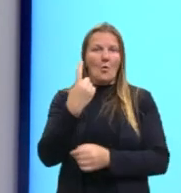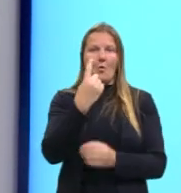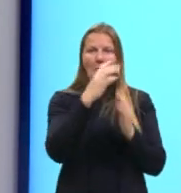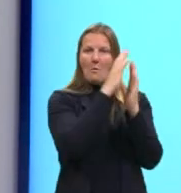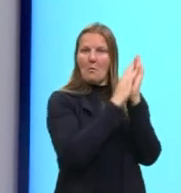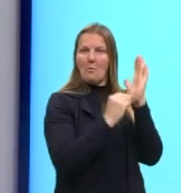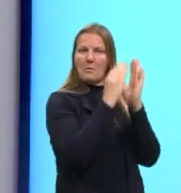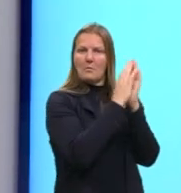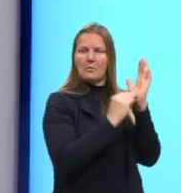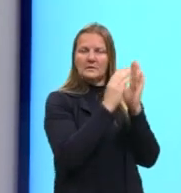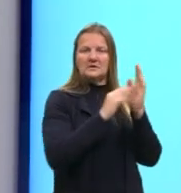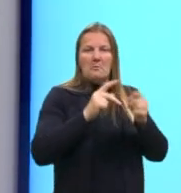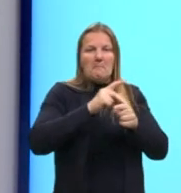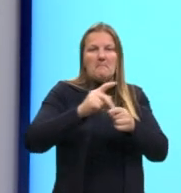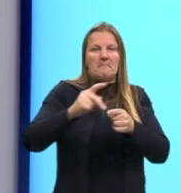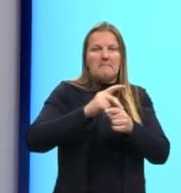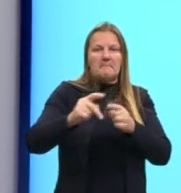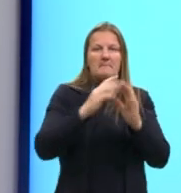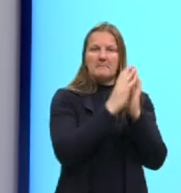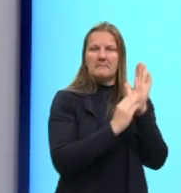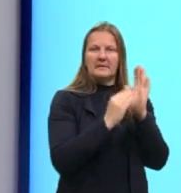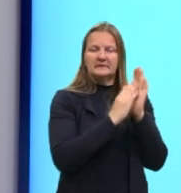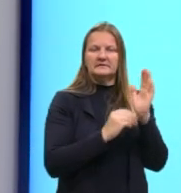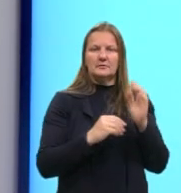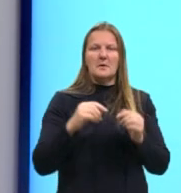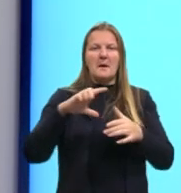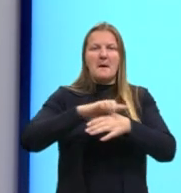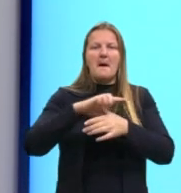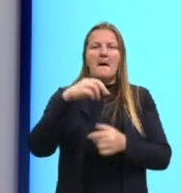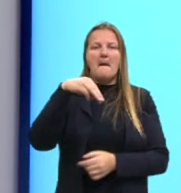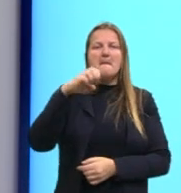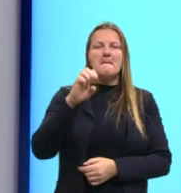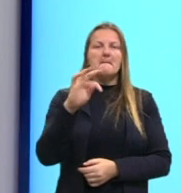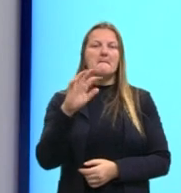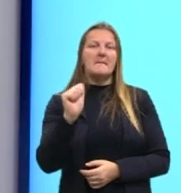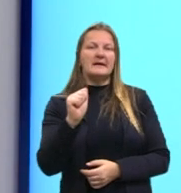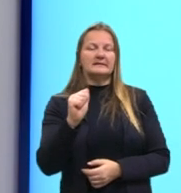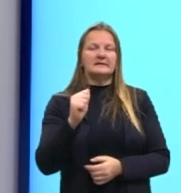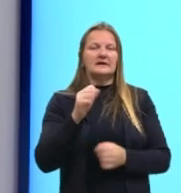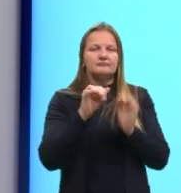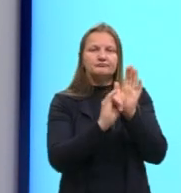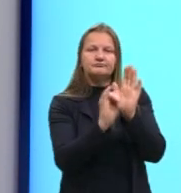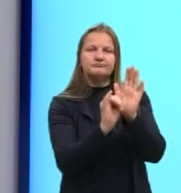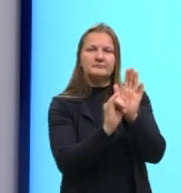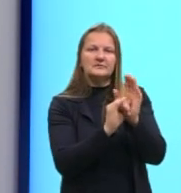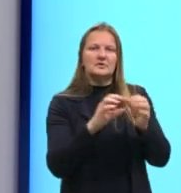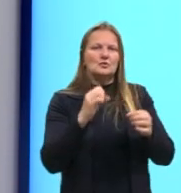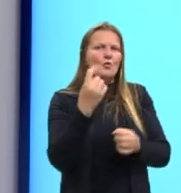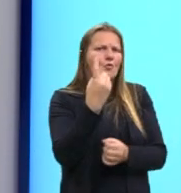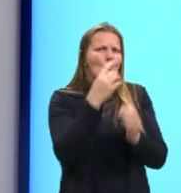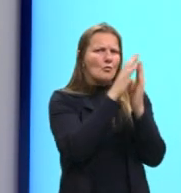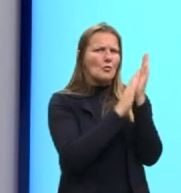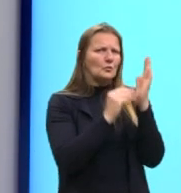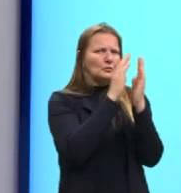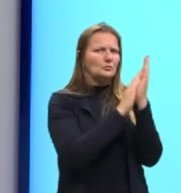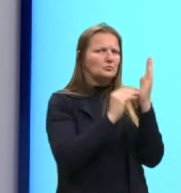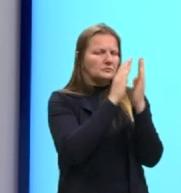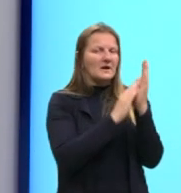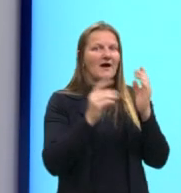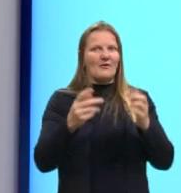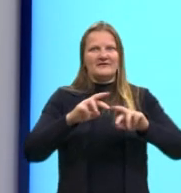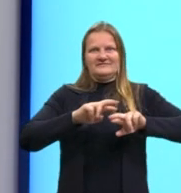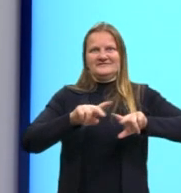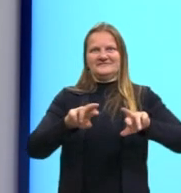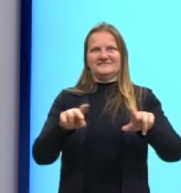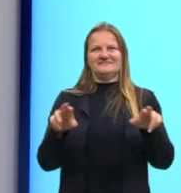Aquilo que nós falamos na última aula, as chamadas metanarrativas. Nós tínhamos uma metanarrativa, um modelo a seguir. E agora não. Nós